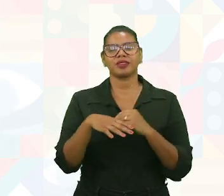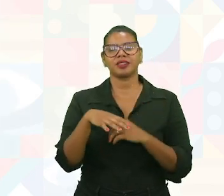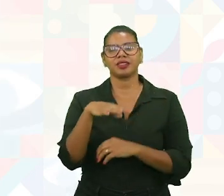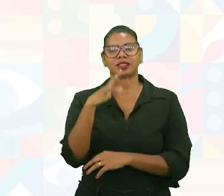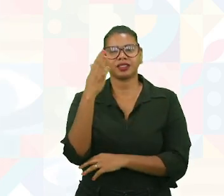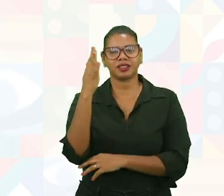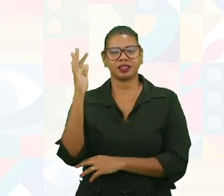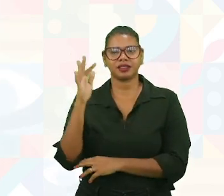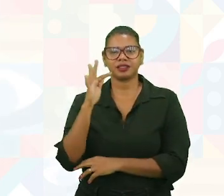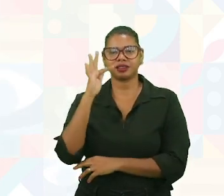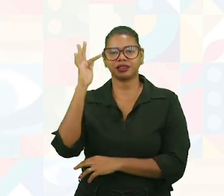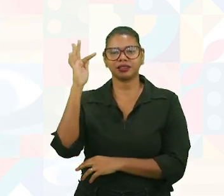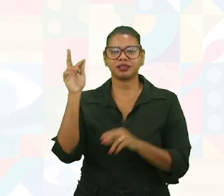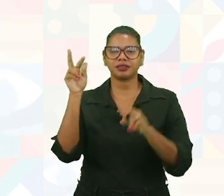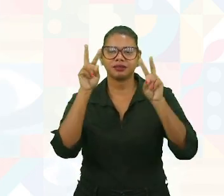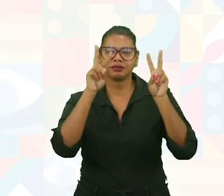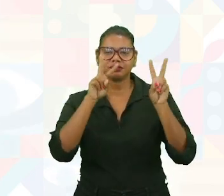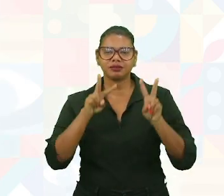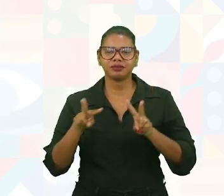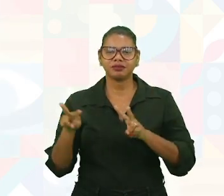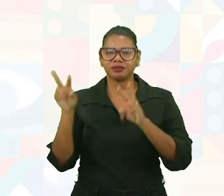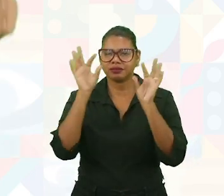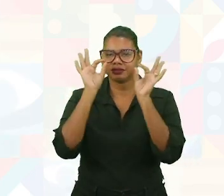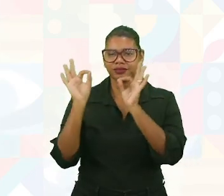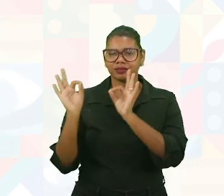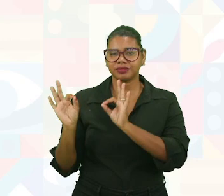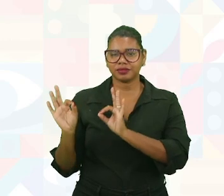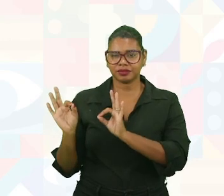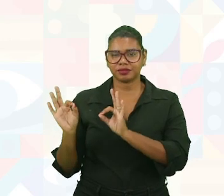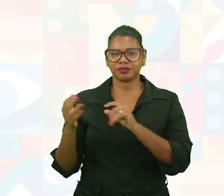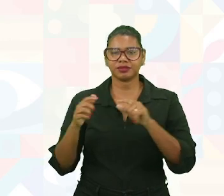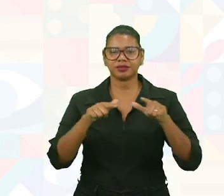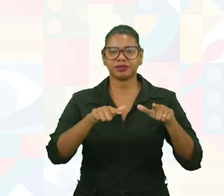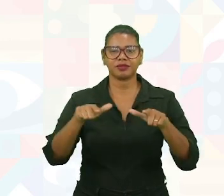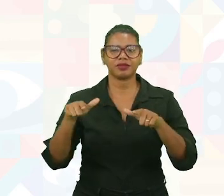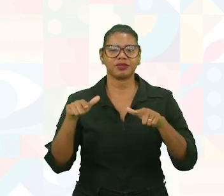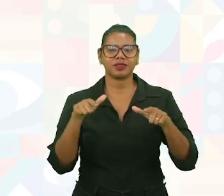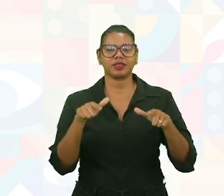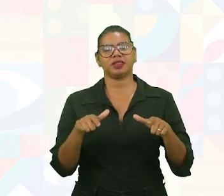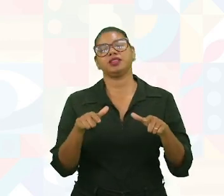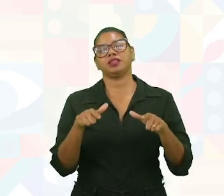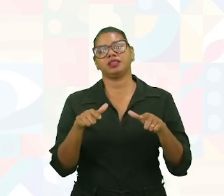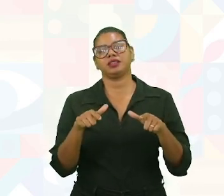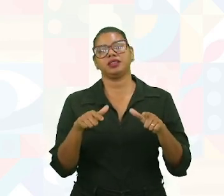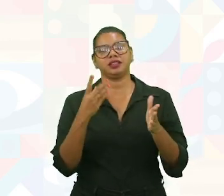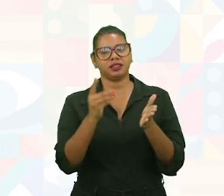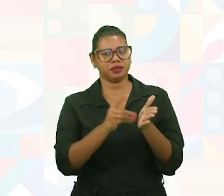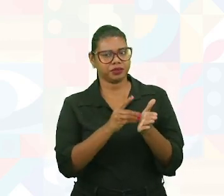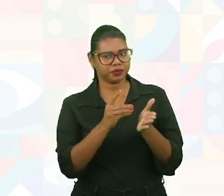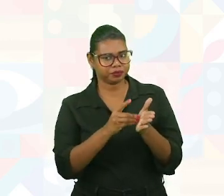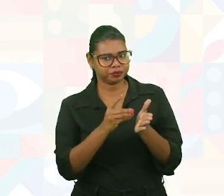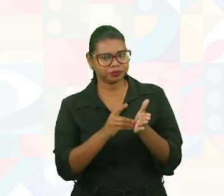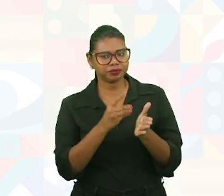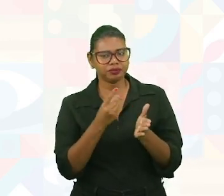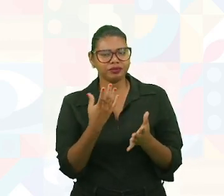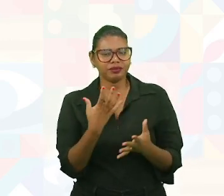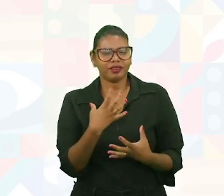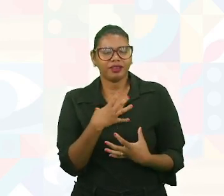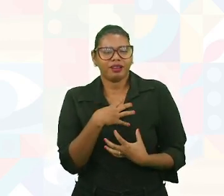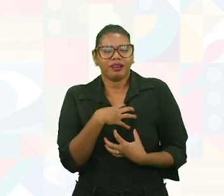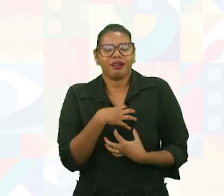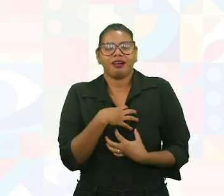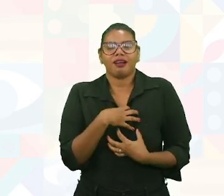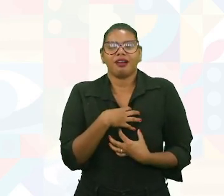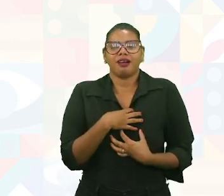elas sempre serão vistas, sempre serão bem-vindas em ambientes que prezam pelo eco-design. Até pela sensação de acolheio,